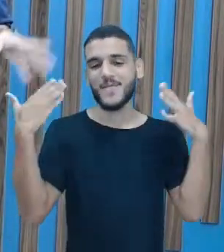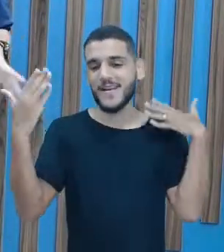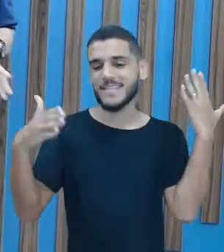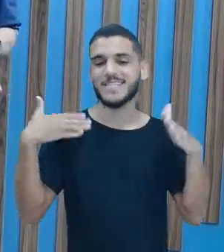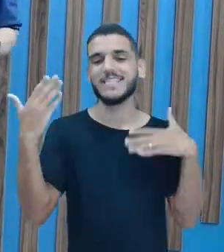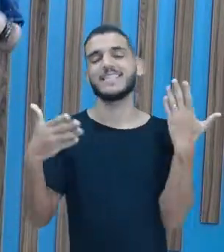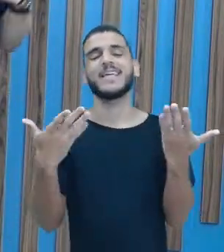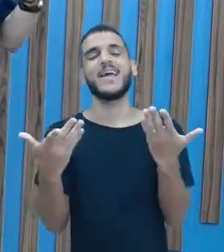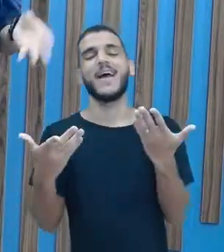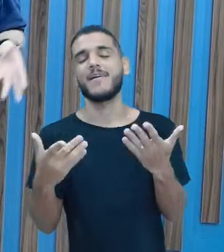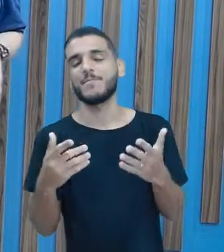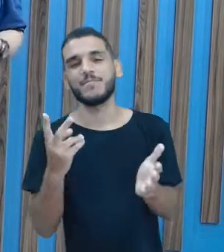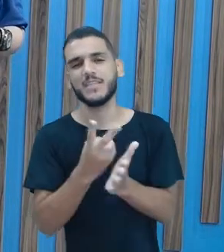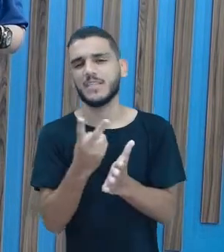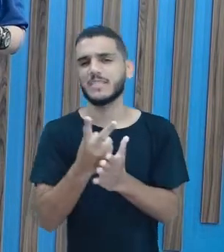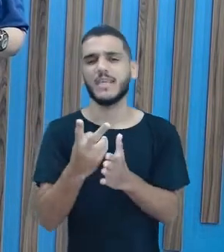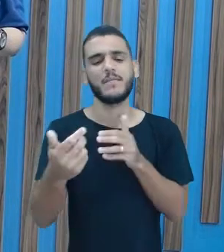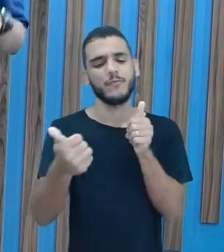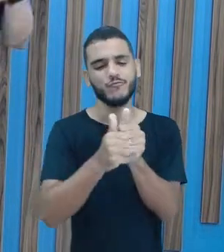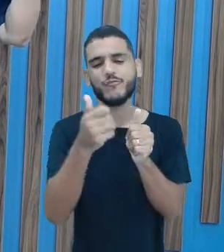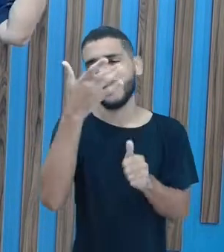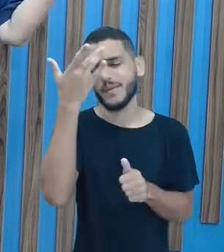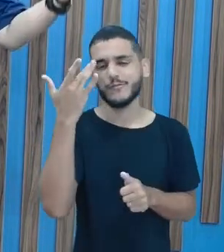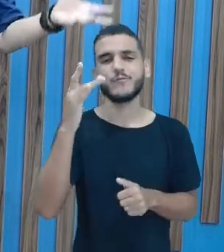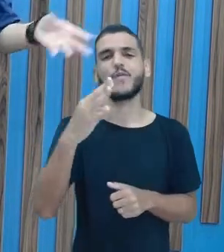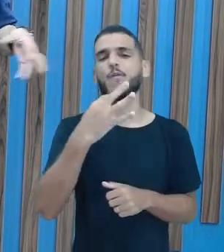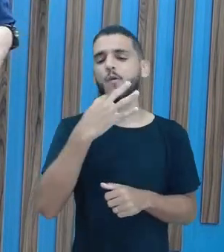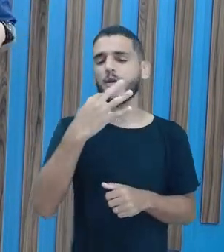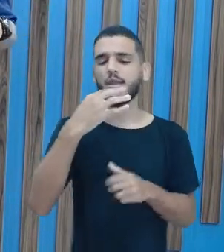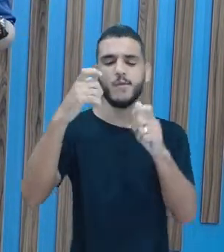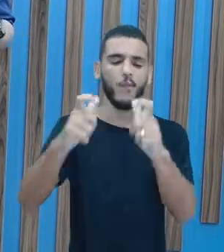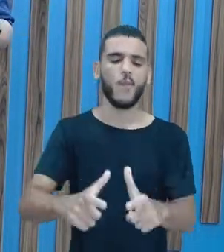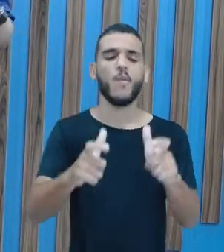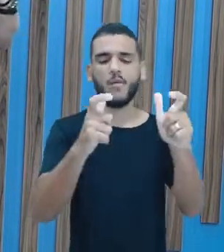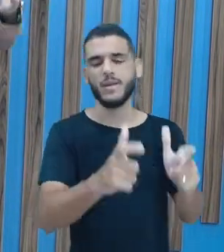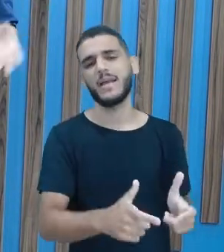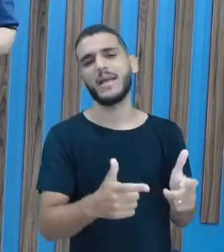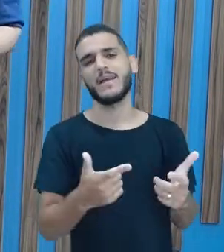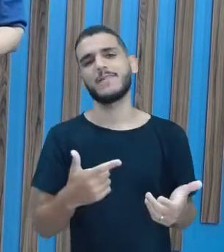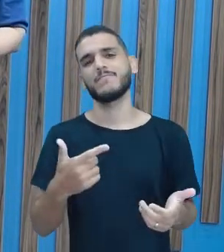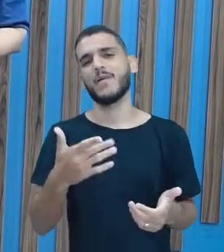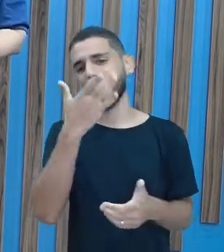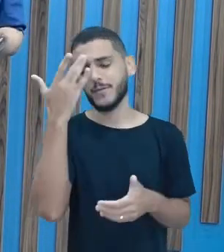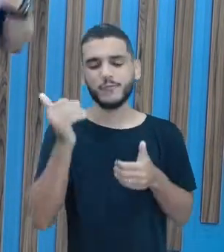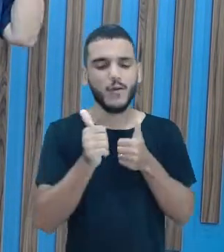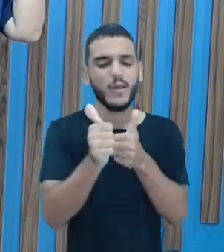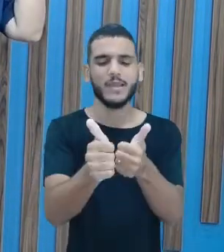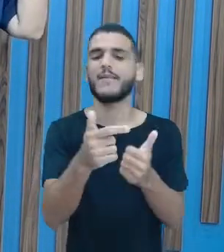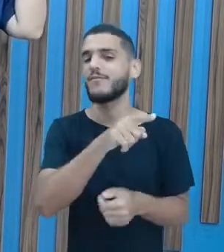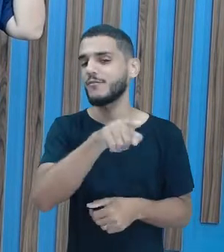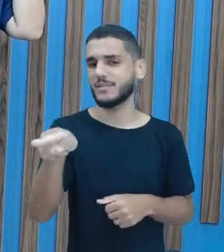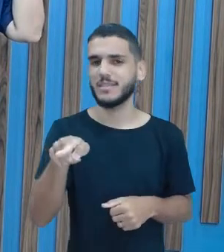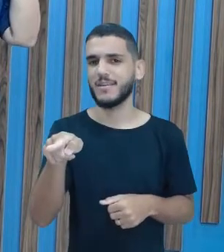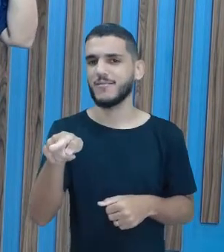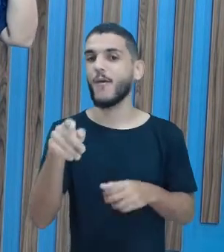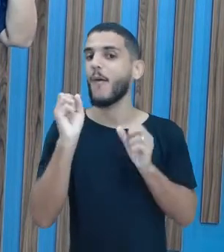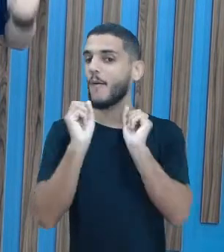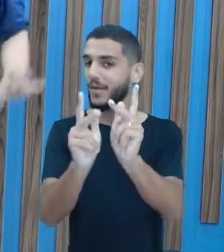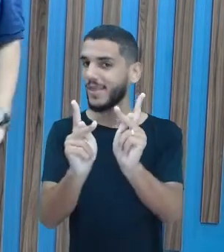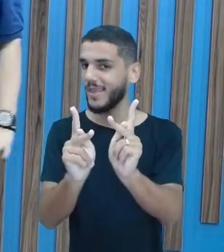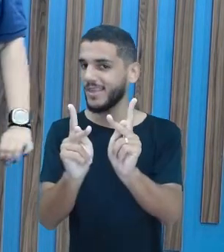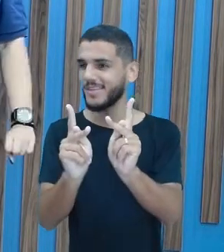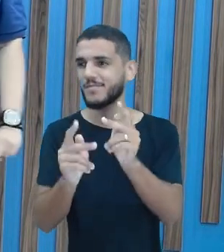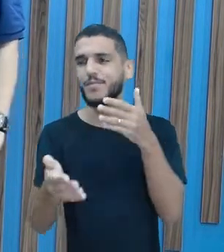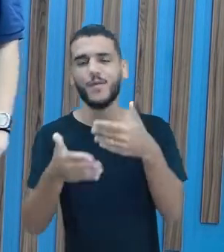trilha, alguma coisa. Sempre vá acompanhado de pessoas que entendem do lugar, né? Um guia, alguma coisa, tá certo? Não vão se embrenhar em qualquer